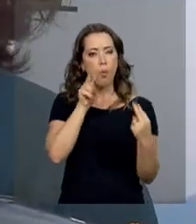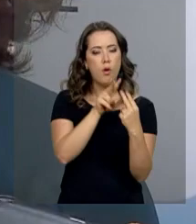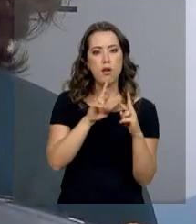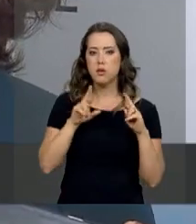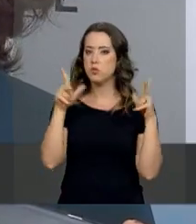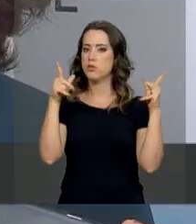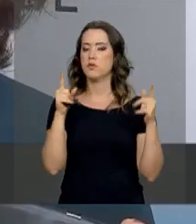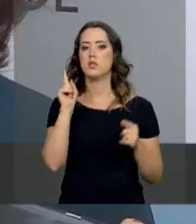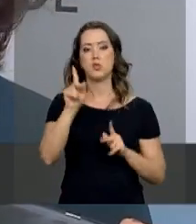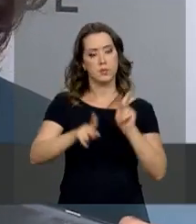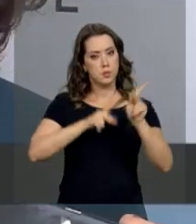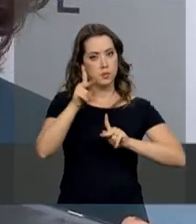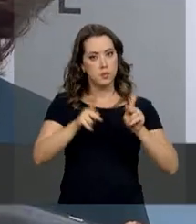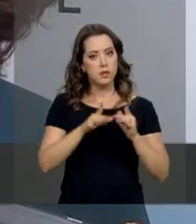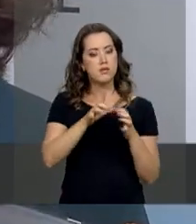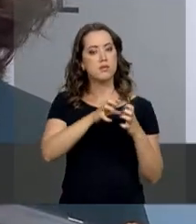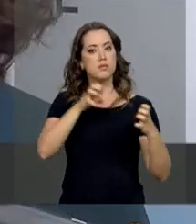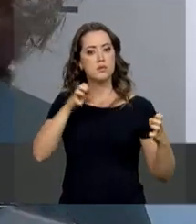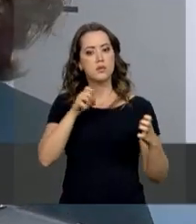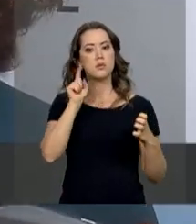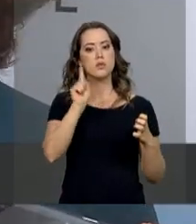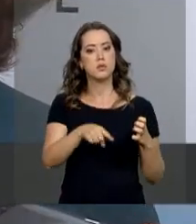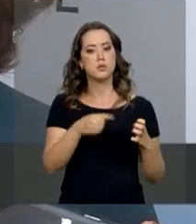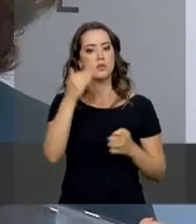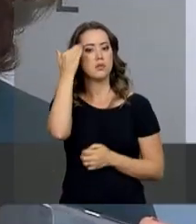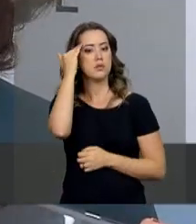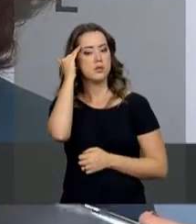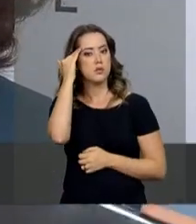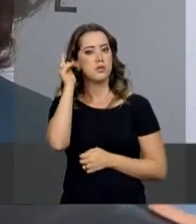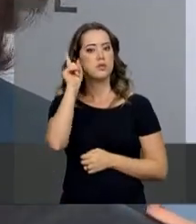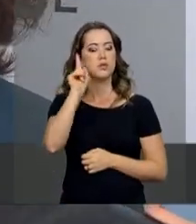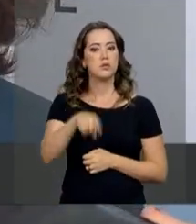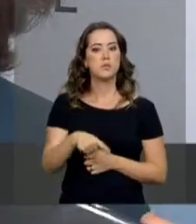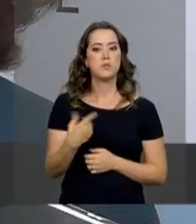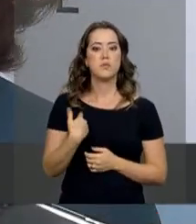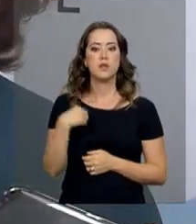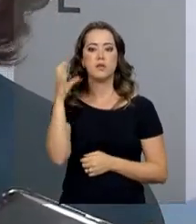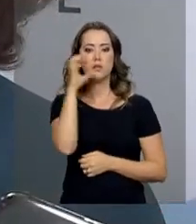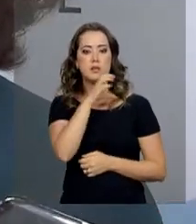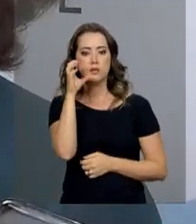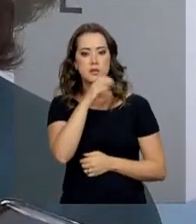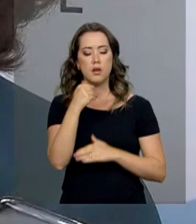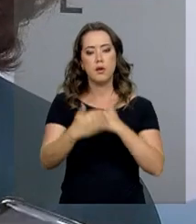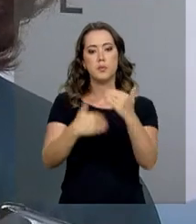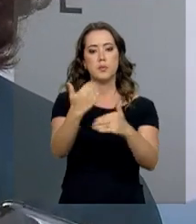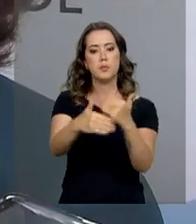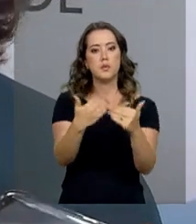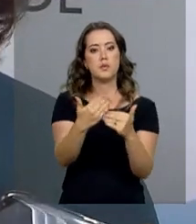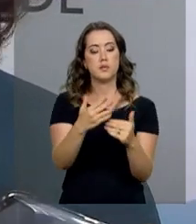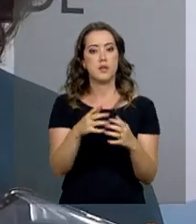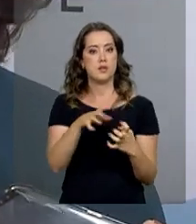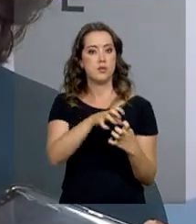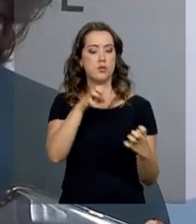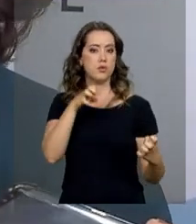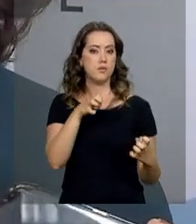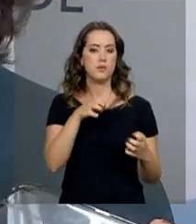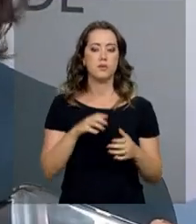para a população idosa, compreendendo esse rápido processo de envelhecimento,